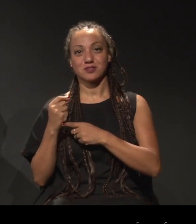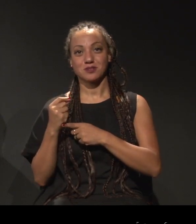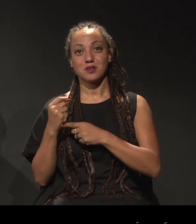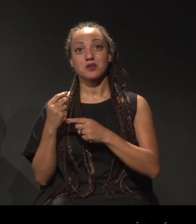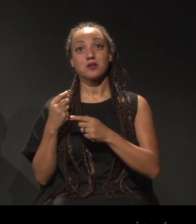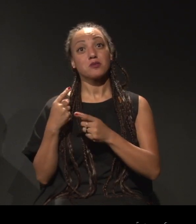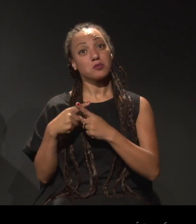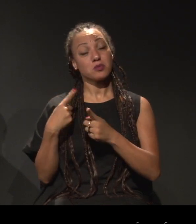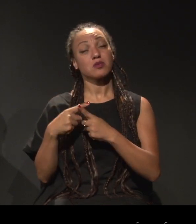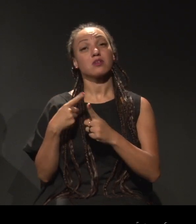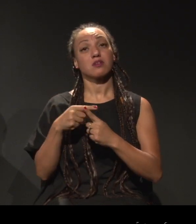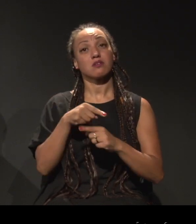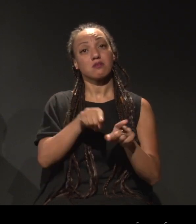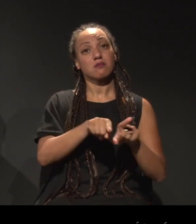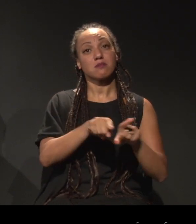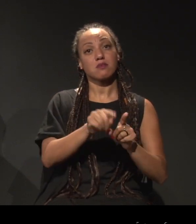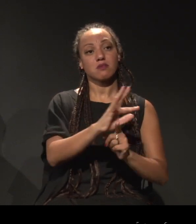brancos.